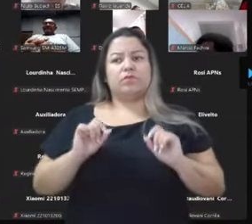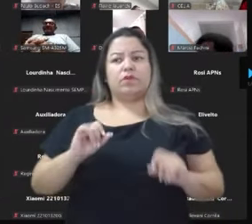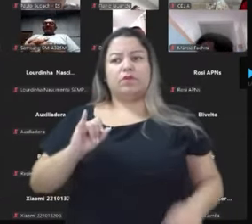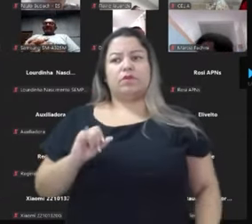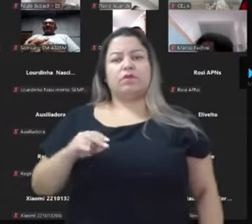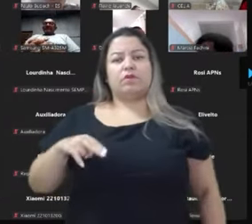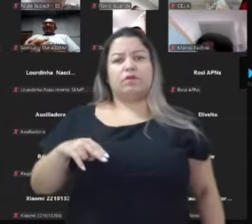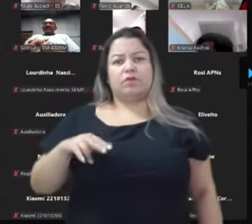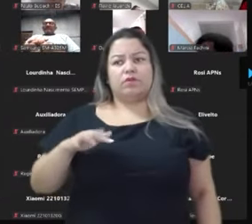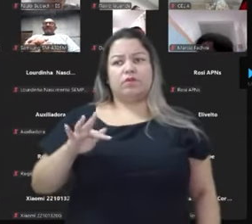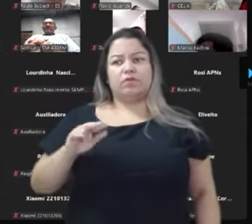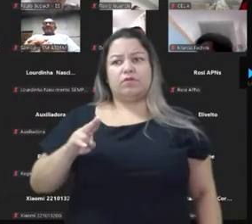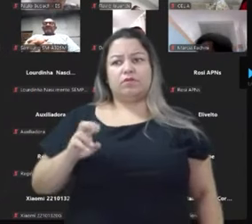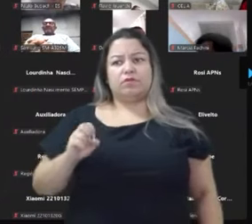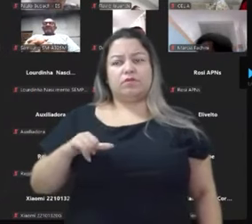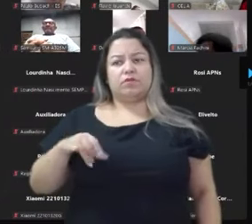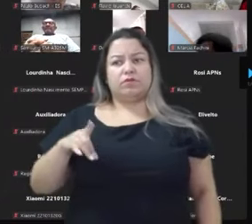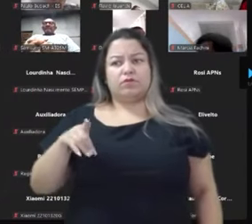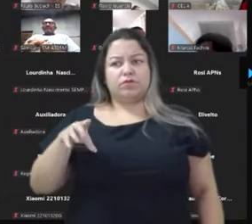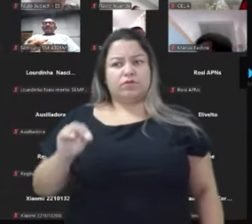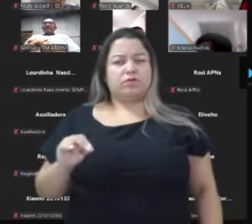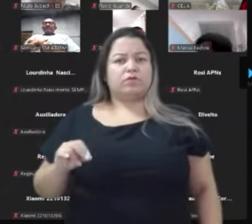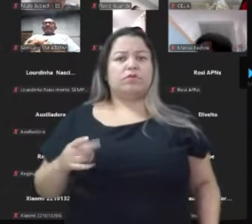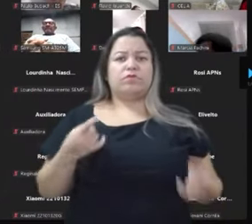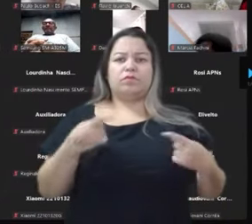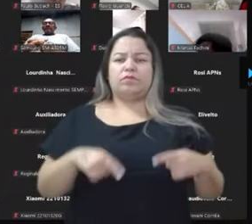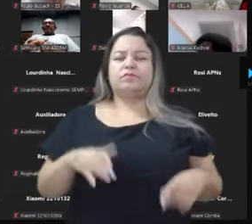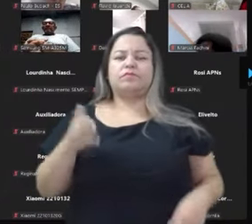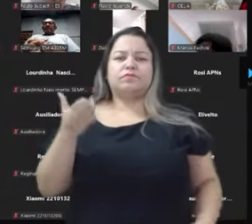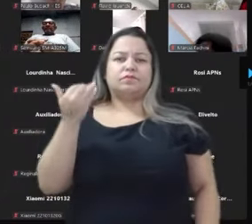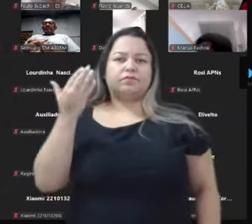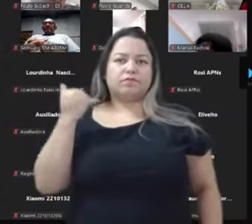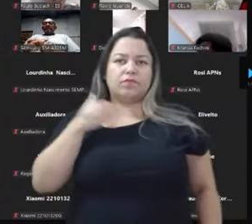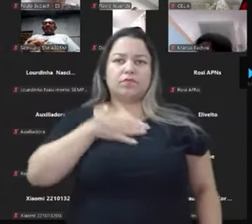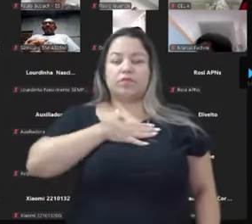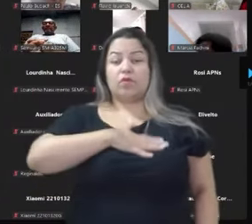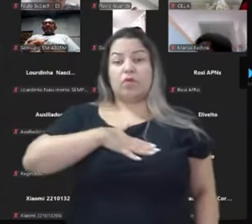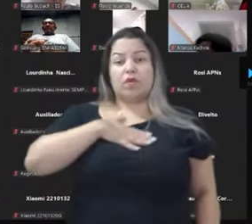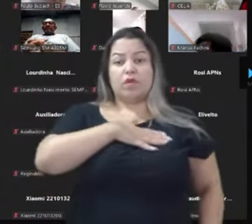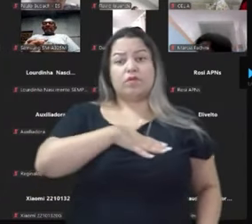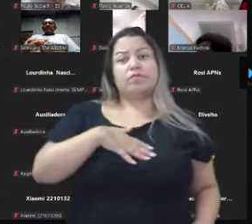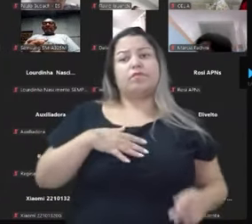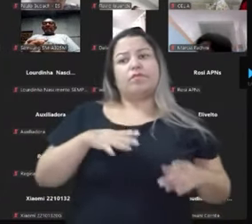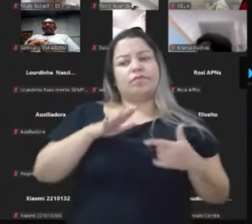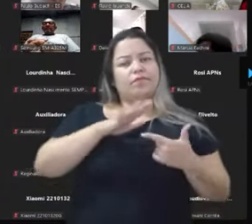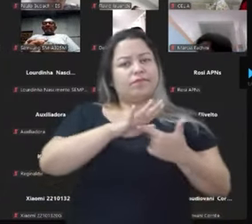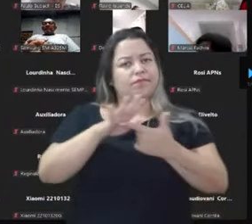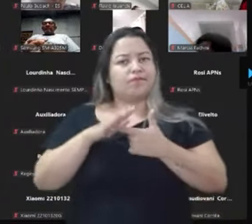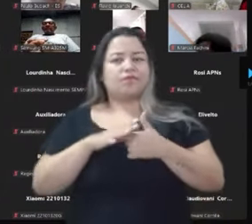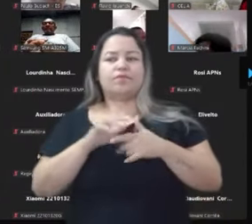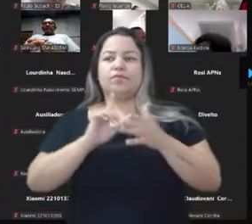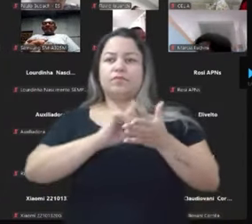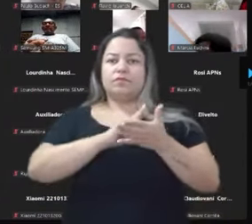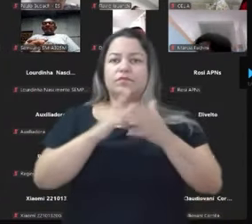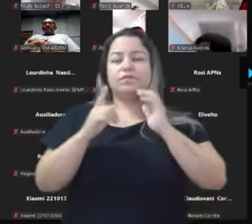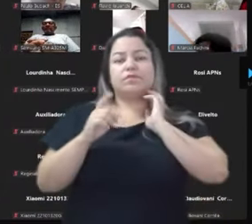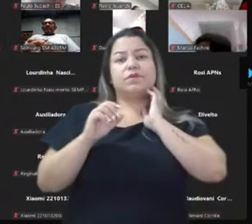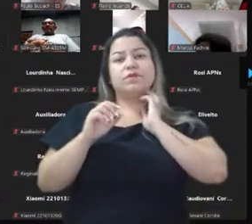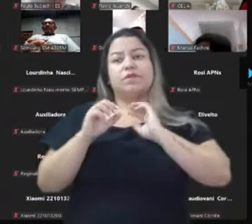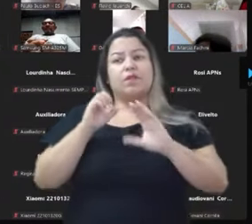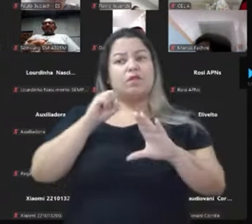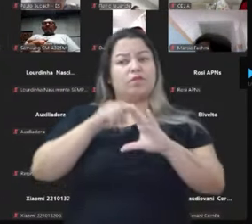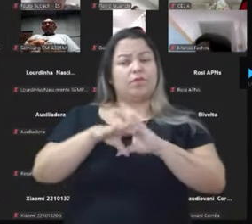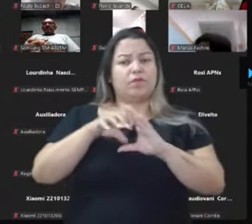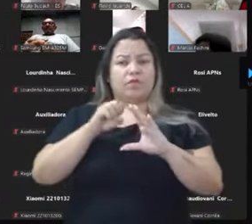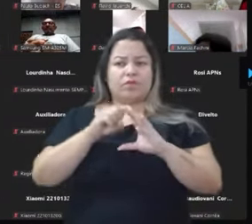não gosto, tem um político lá que gosta de como era antigamente, eu quero aparecer no jornal, aparecer um pouquinho na Globo e pronto, eu não quero